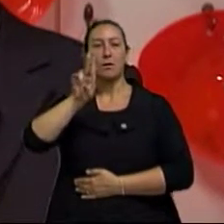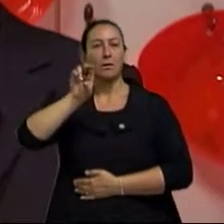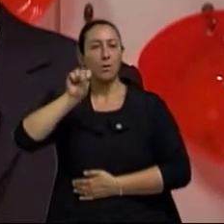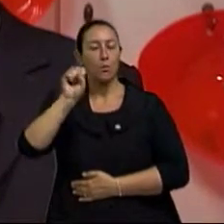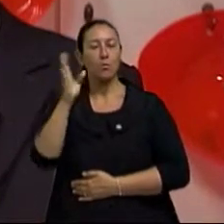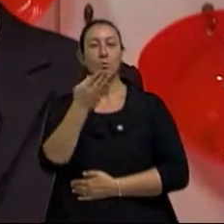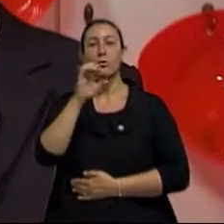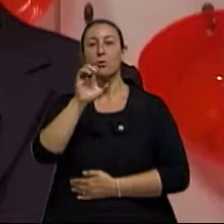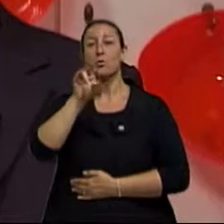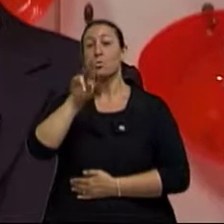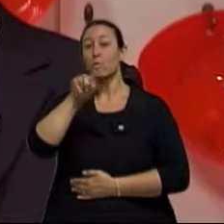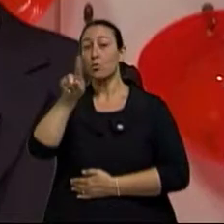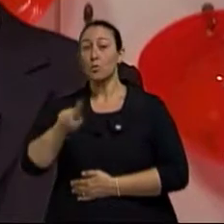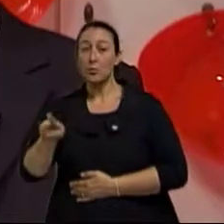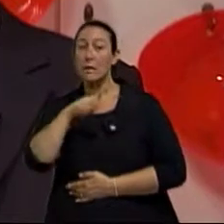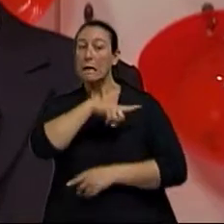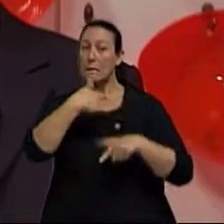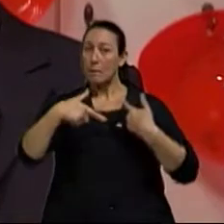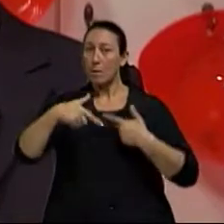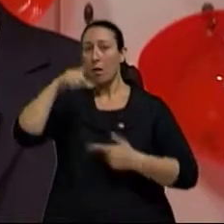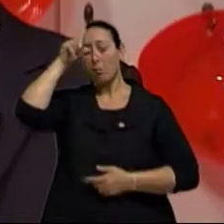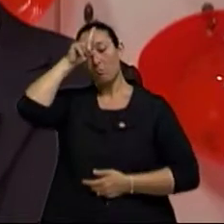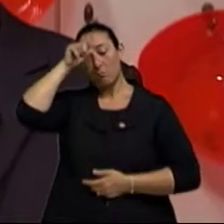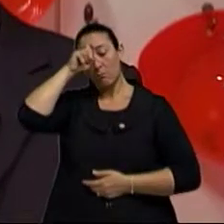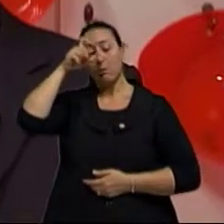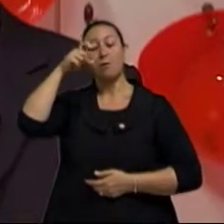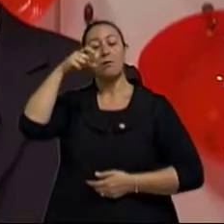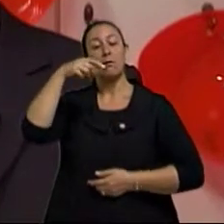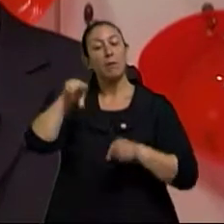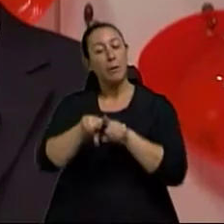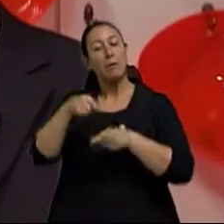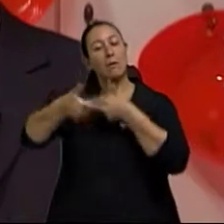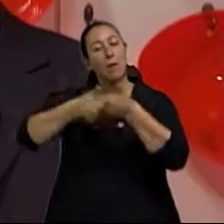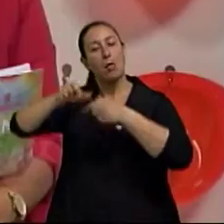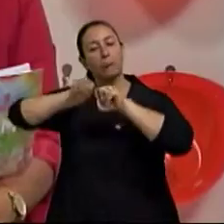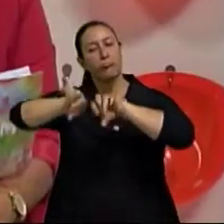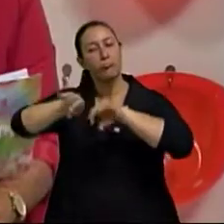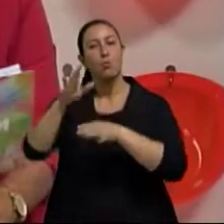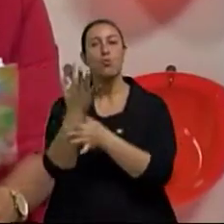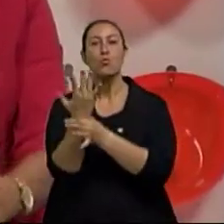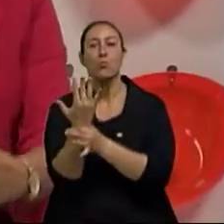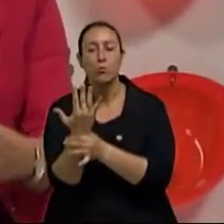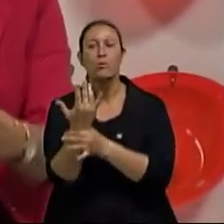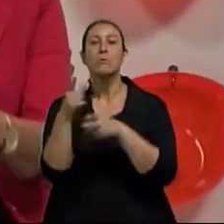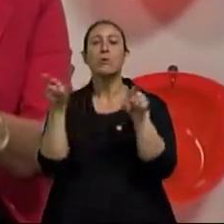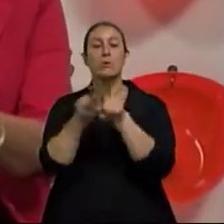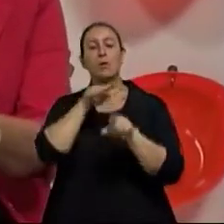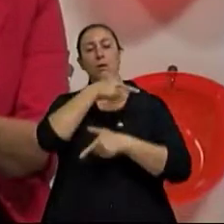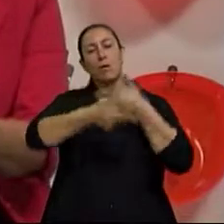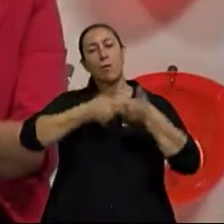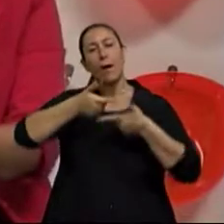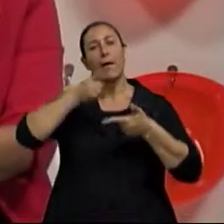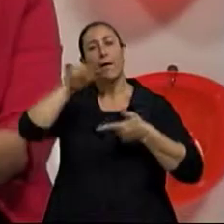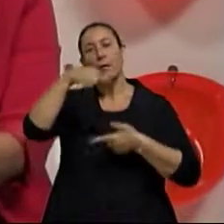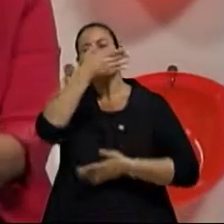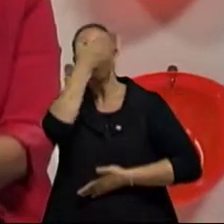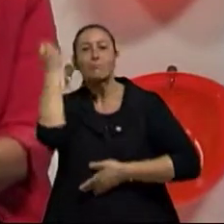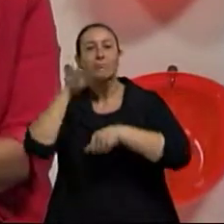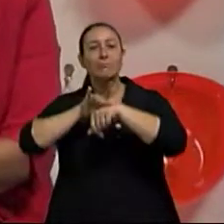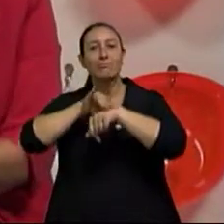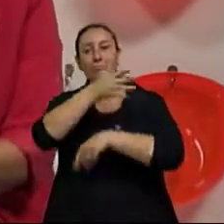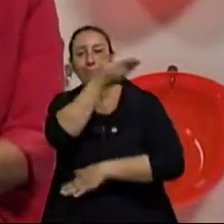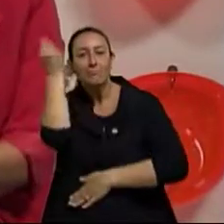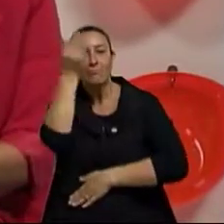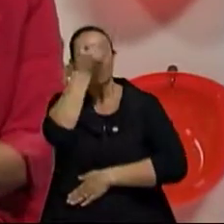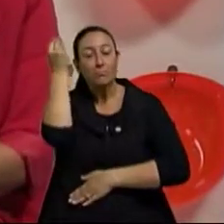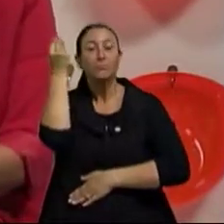Faculdade de Medicina da URGS e diretor da Clínica de Neurogeriatria e Alzheimer. Pois é, vocês vejam que é um assunto